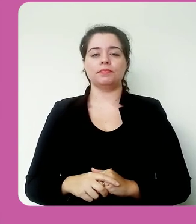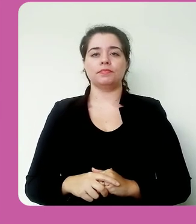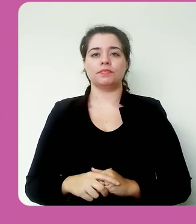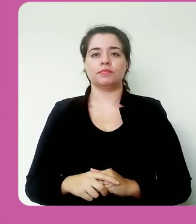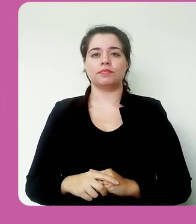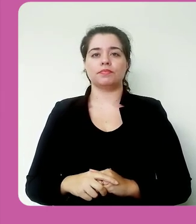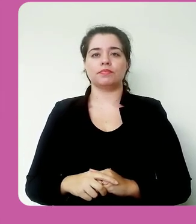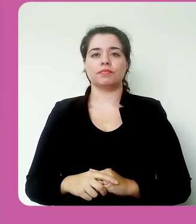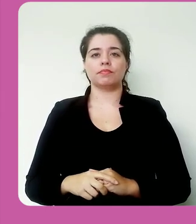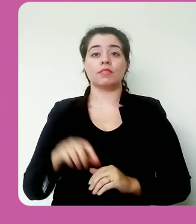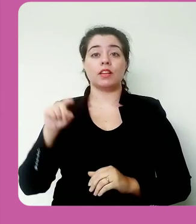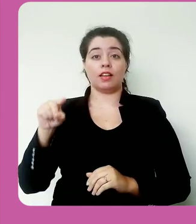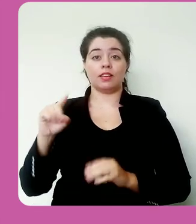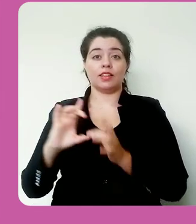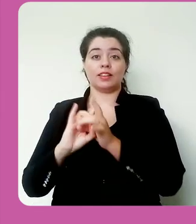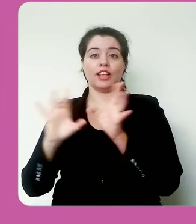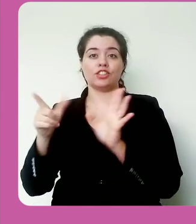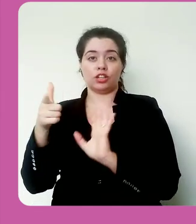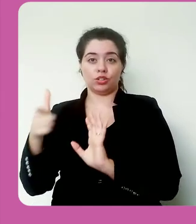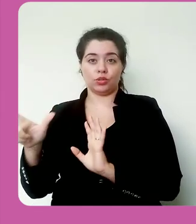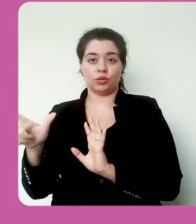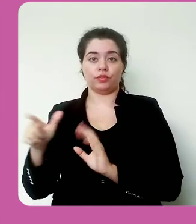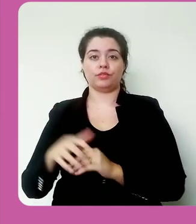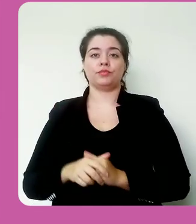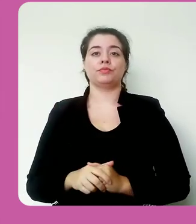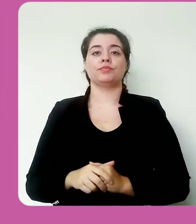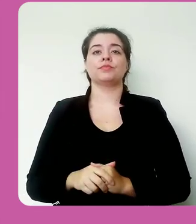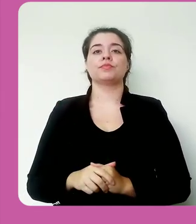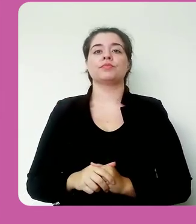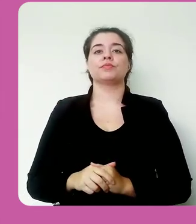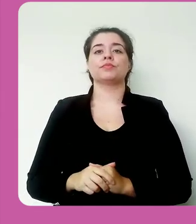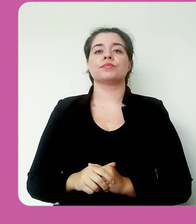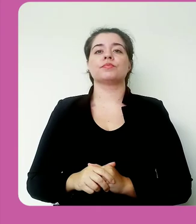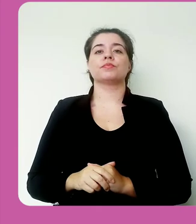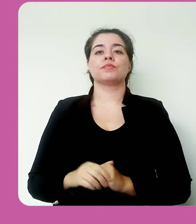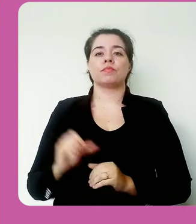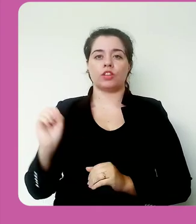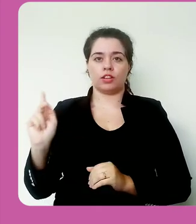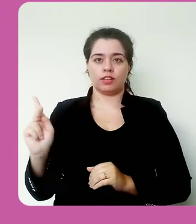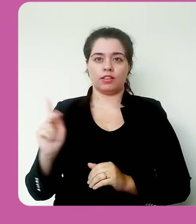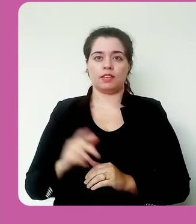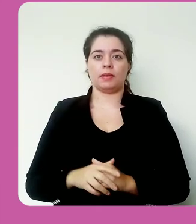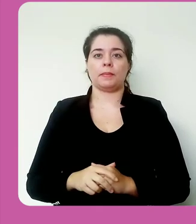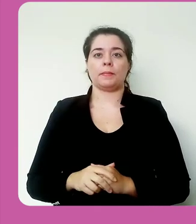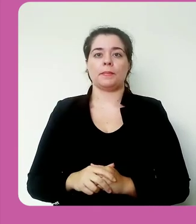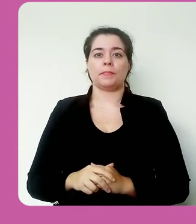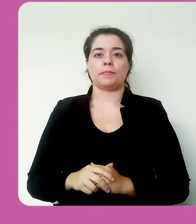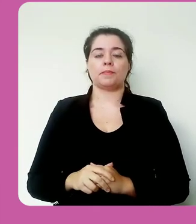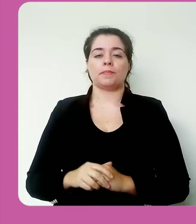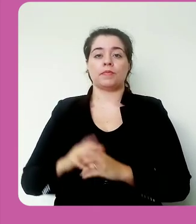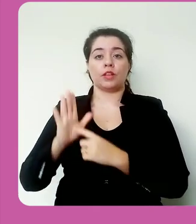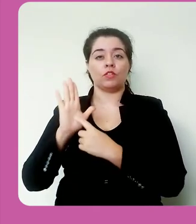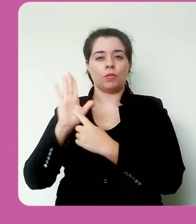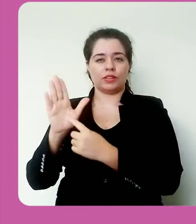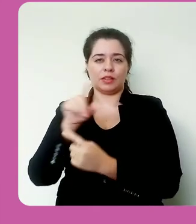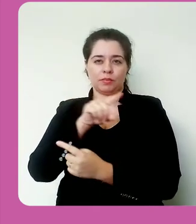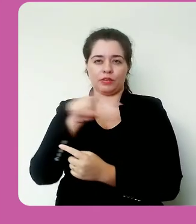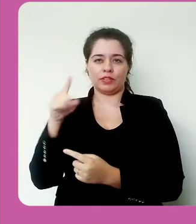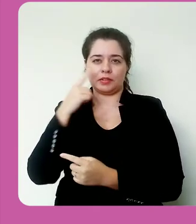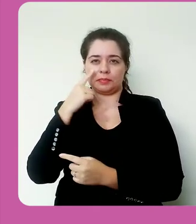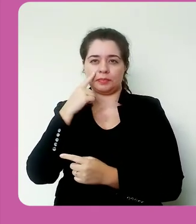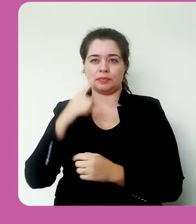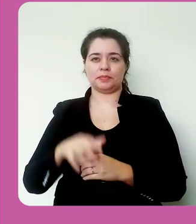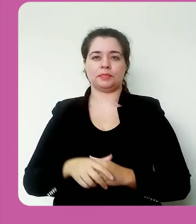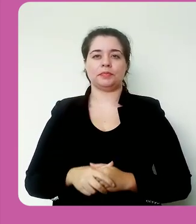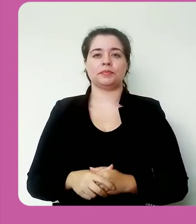notificar, permitir outra tentativa, tá? Então, vou poder enviar, permitir outra tentativa, mostrar essa opção para